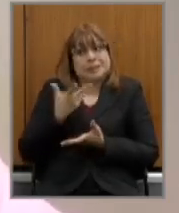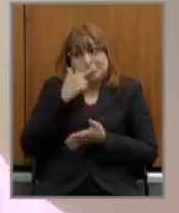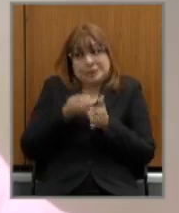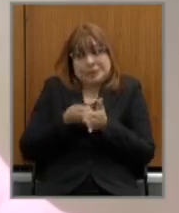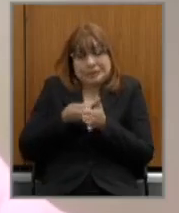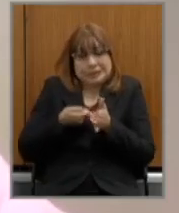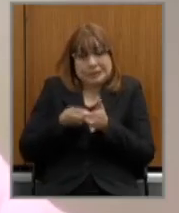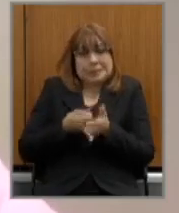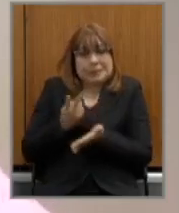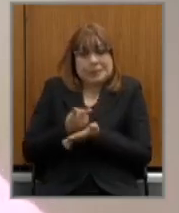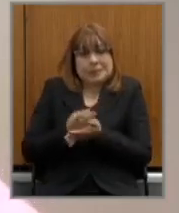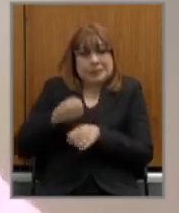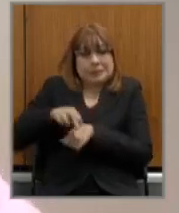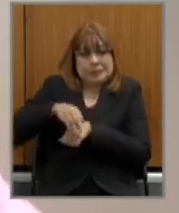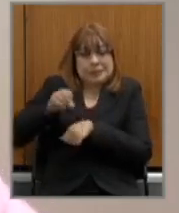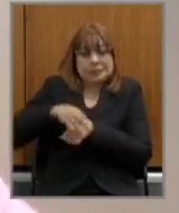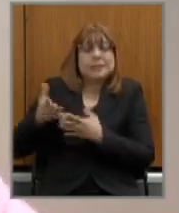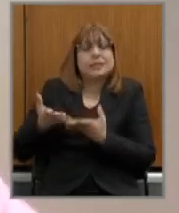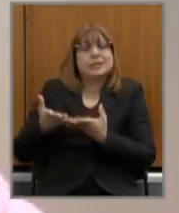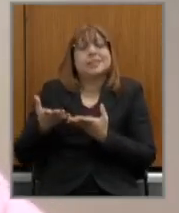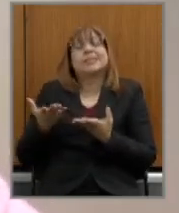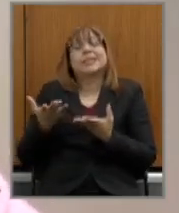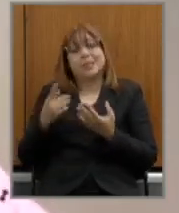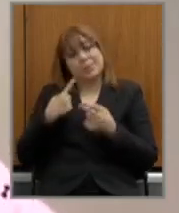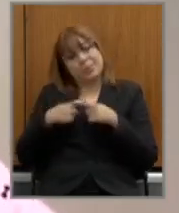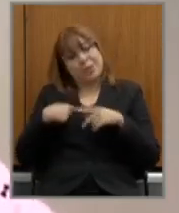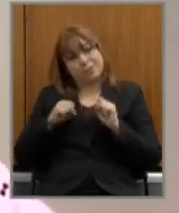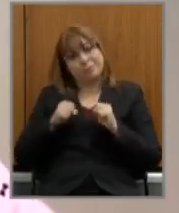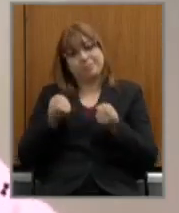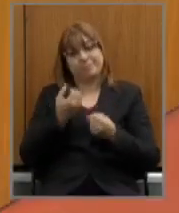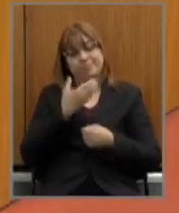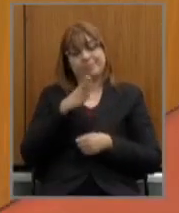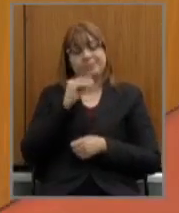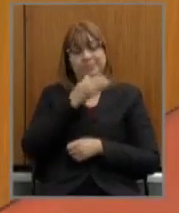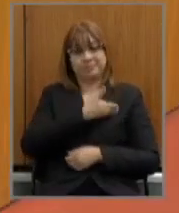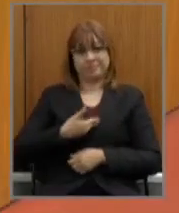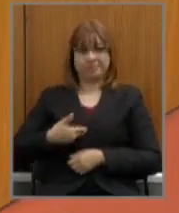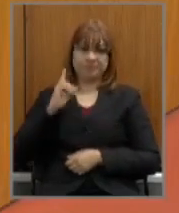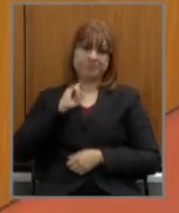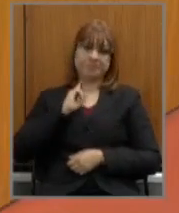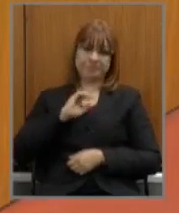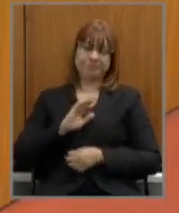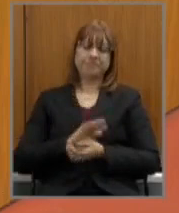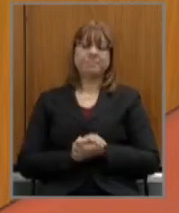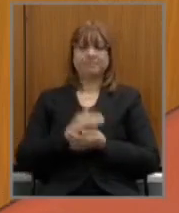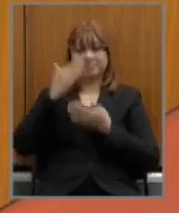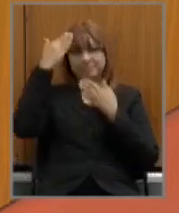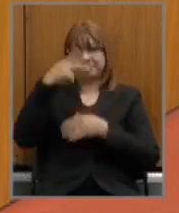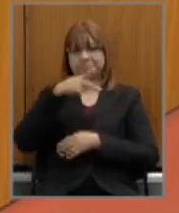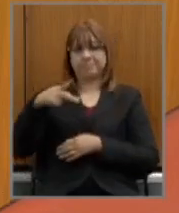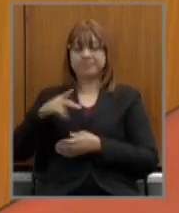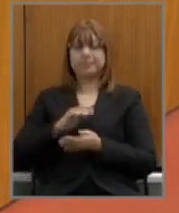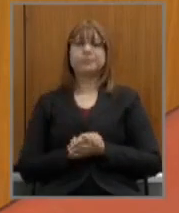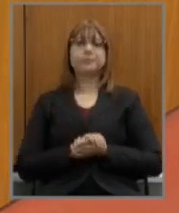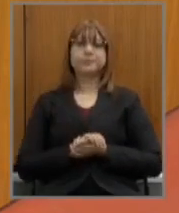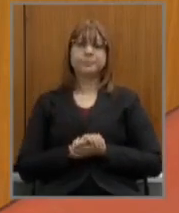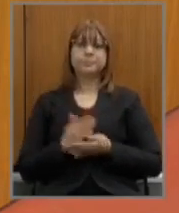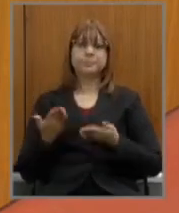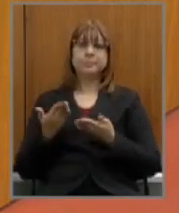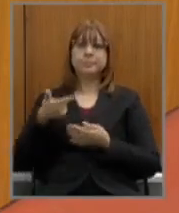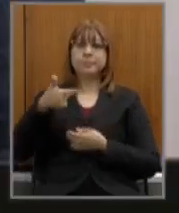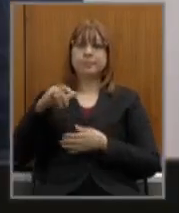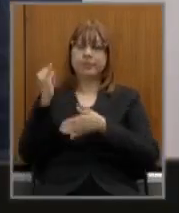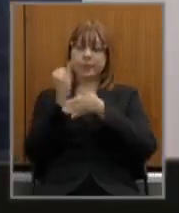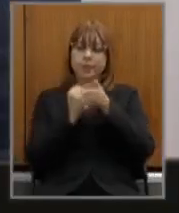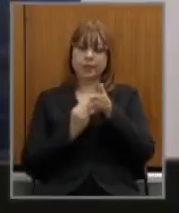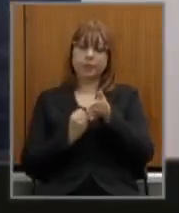nessa defesa que faço dos servidores de Minas muito obrigada presidente muito bem nosso próximo inscrito